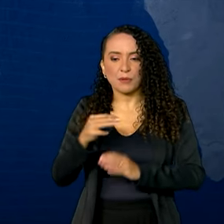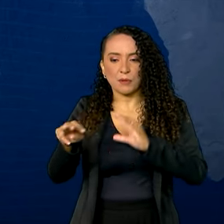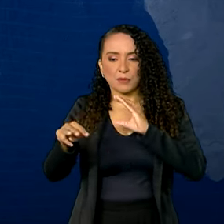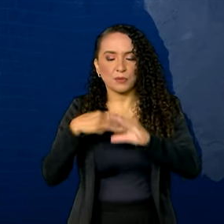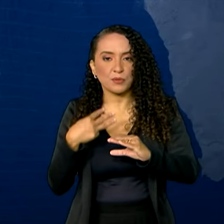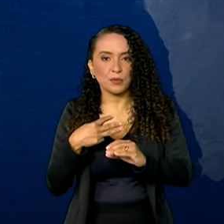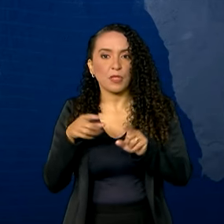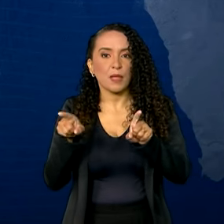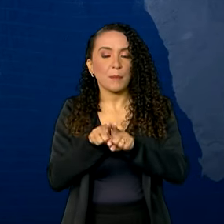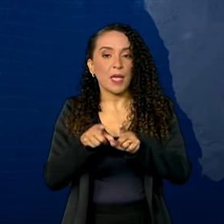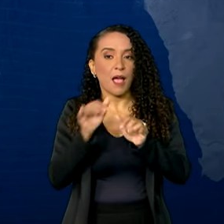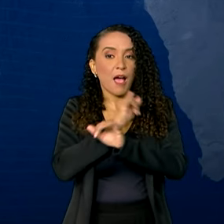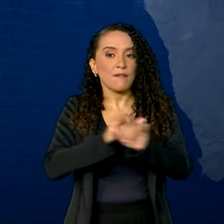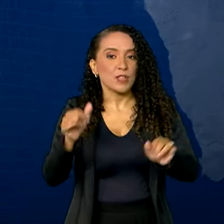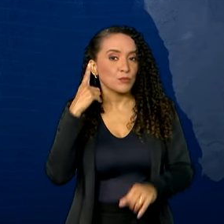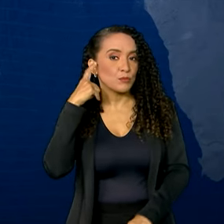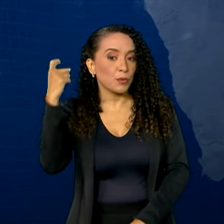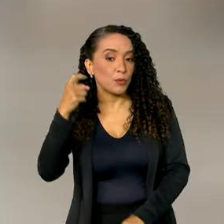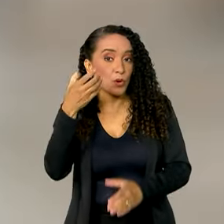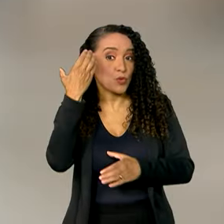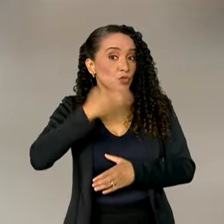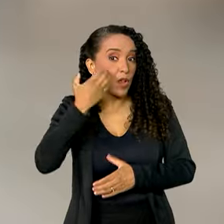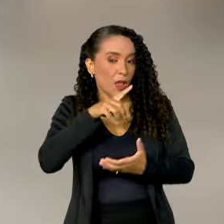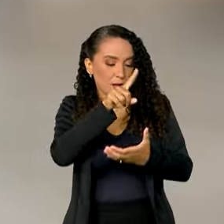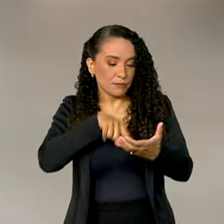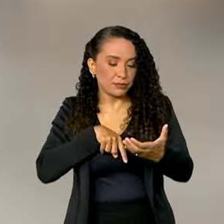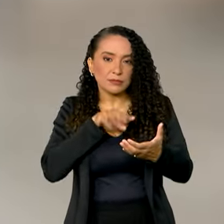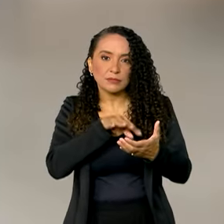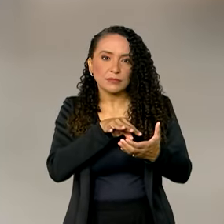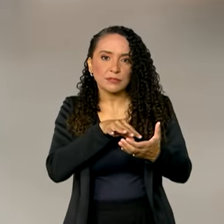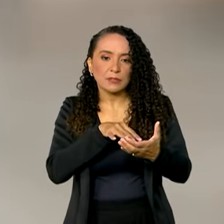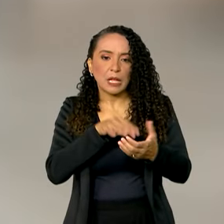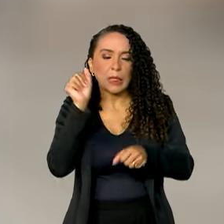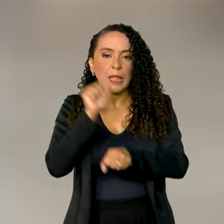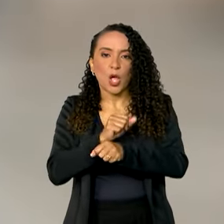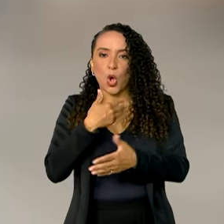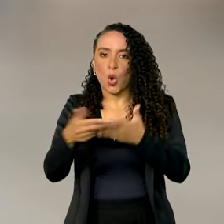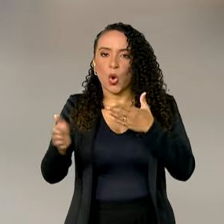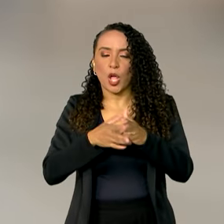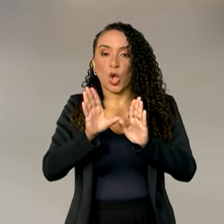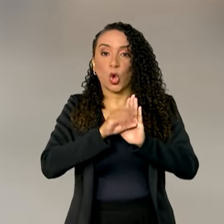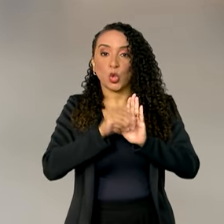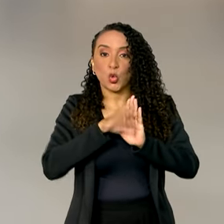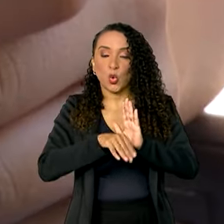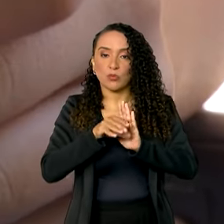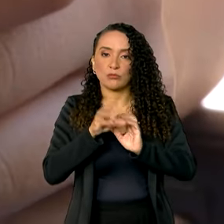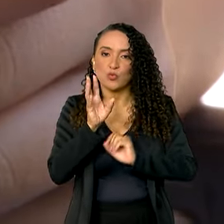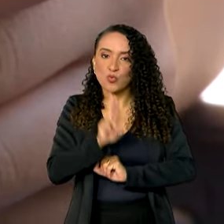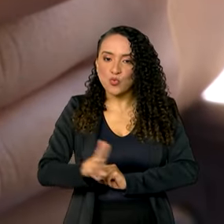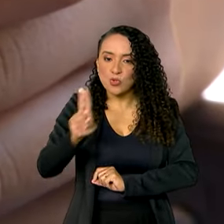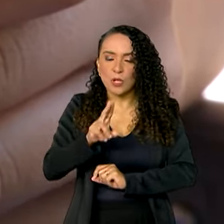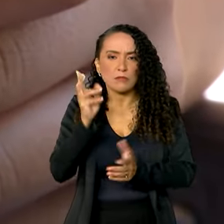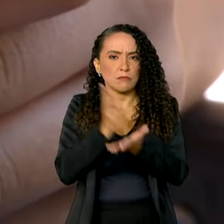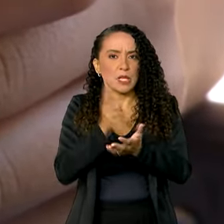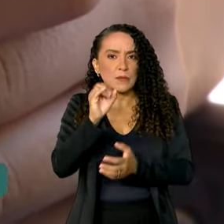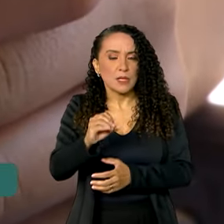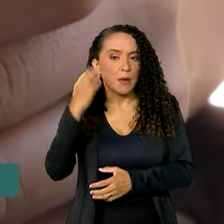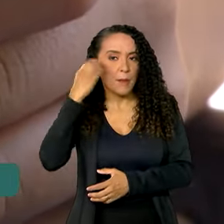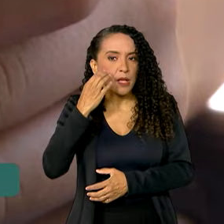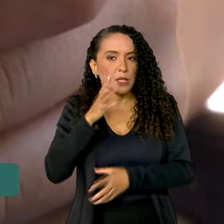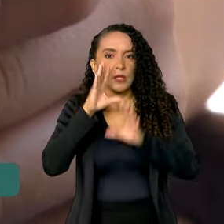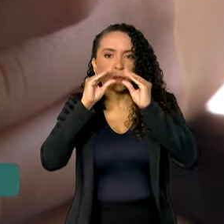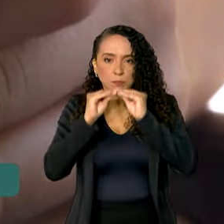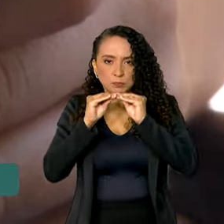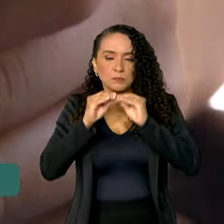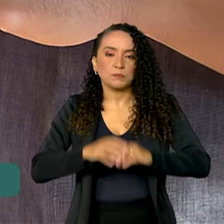avisos sonoros na tela do celular, interrompendo qualquer conteúdo em uso e mesmo que o aparelho esteja no modo